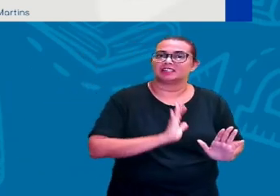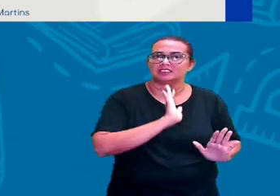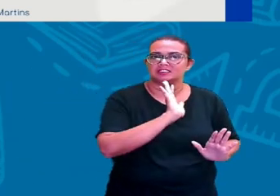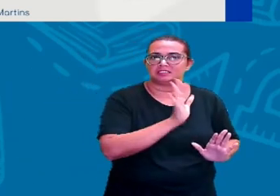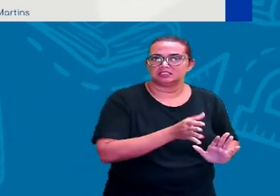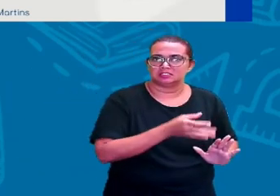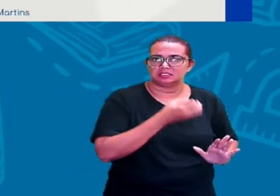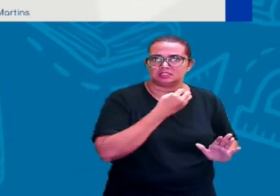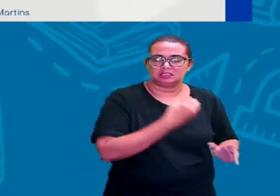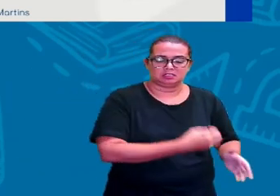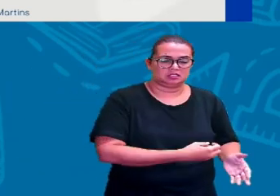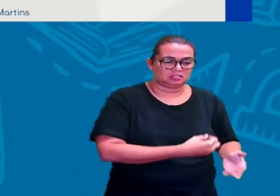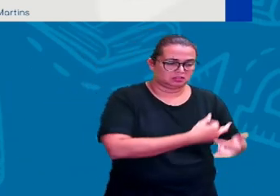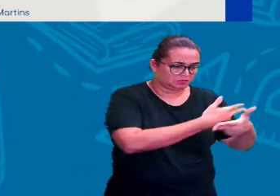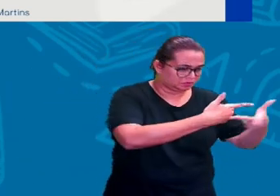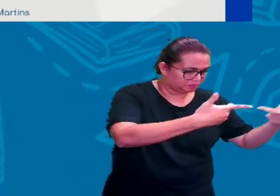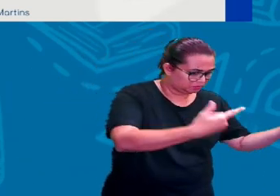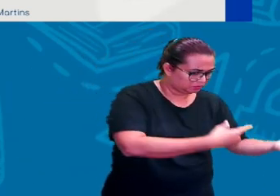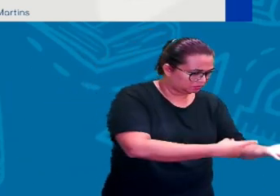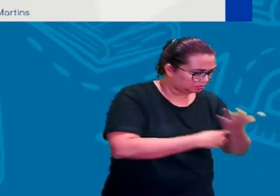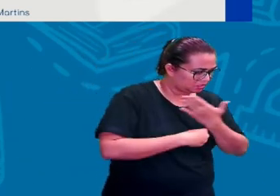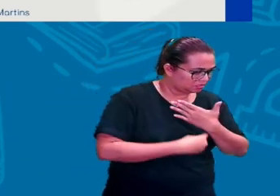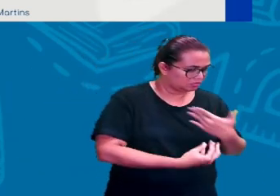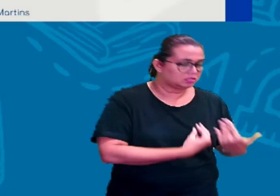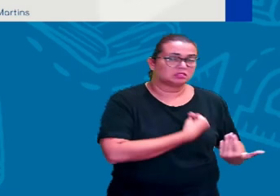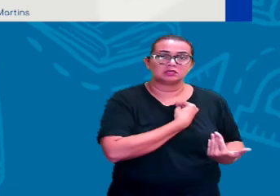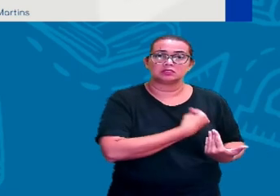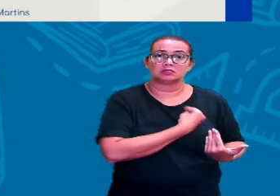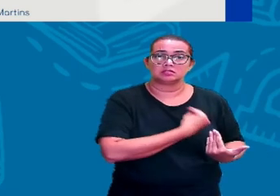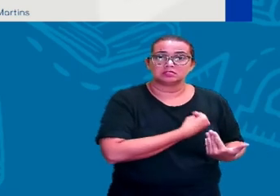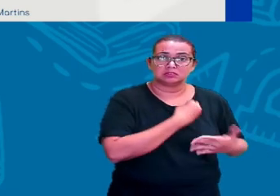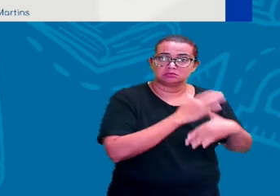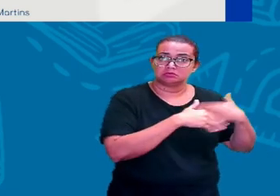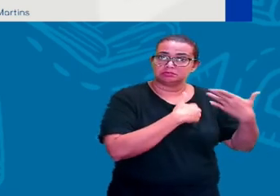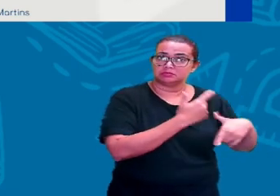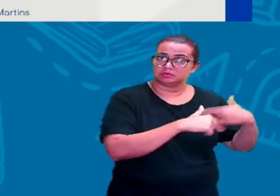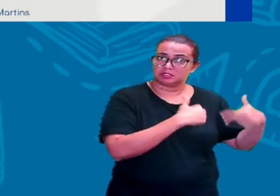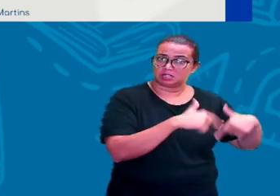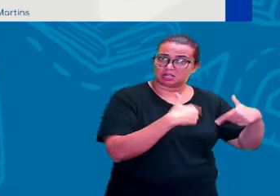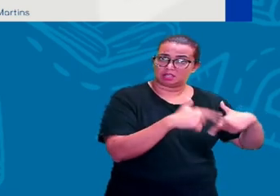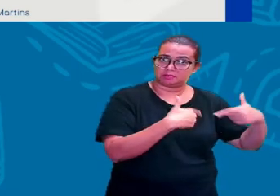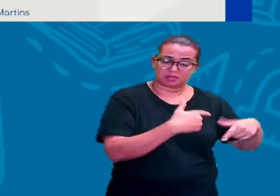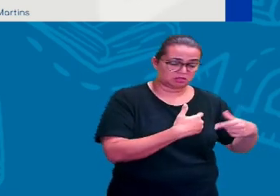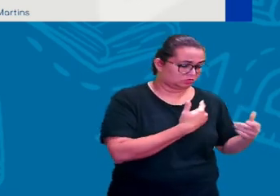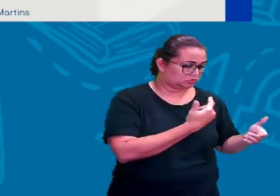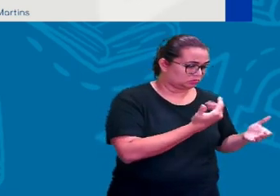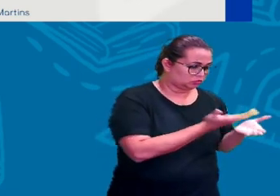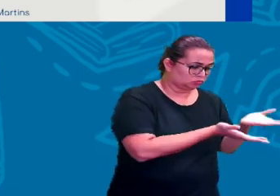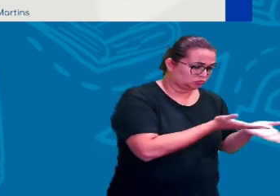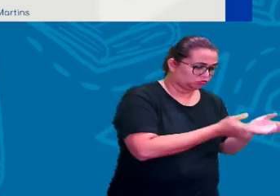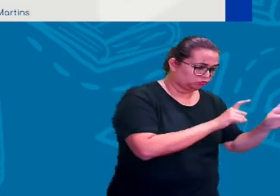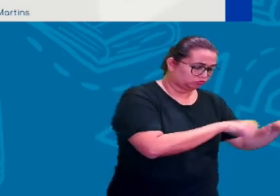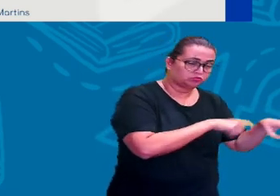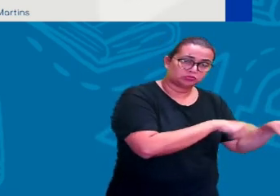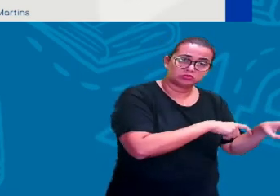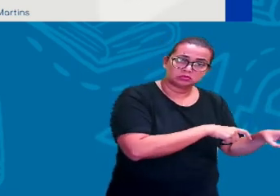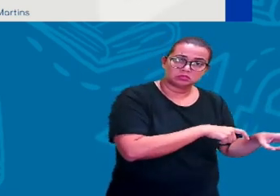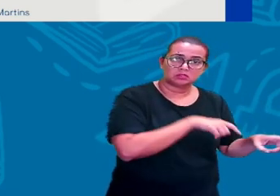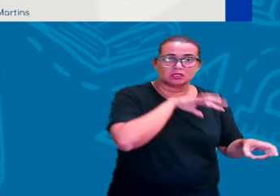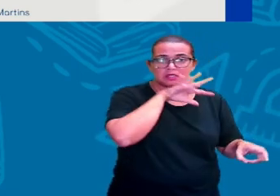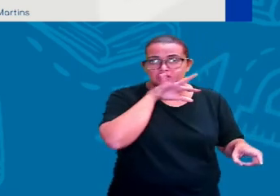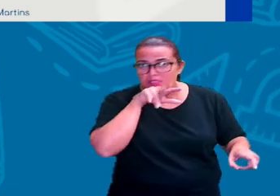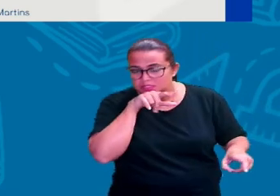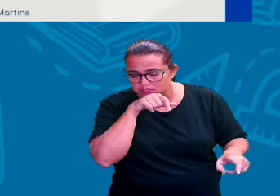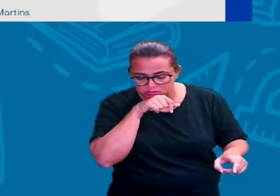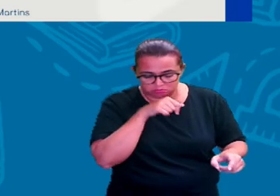mesmo lugar. Então, o desenvolvimento das atividades de agricultura e de pastoreio, né? Que vai gerar aí um